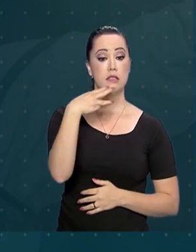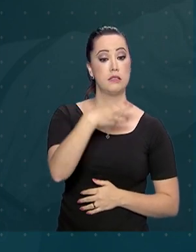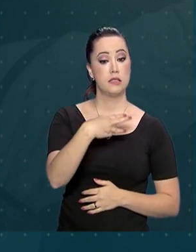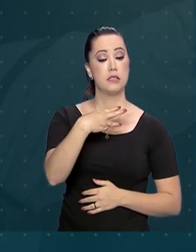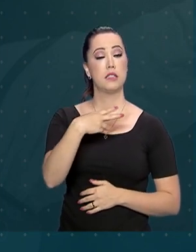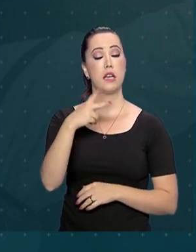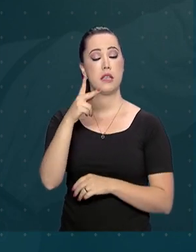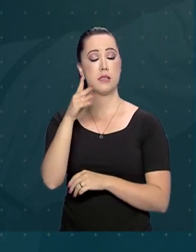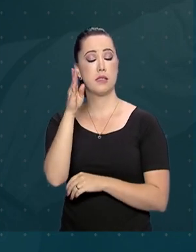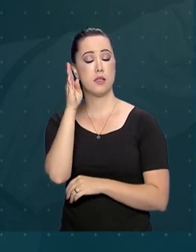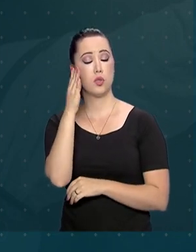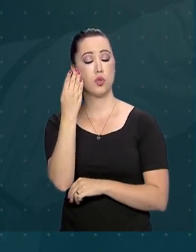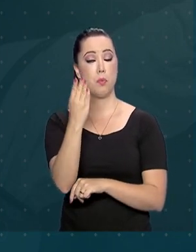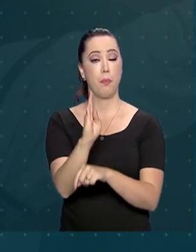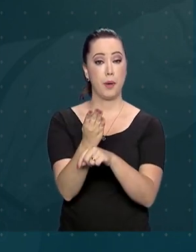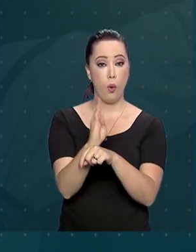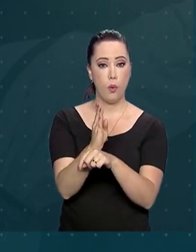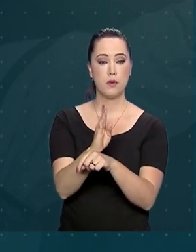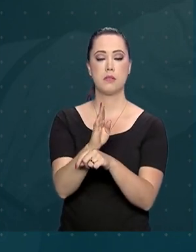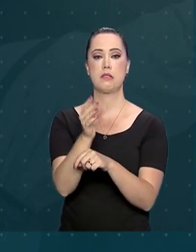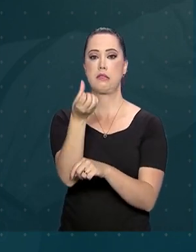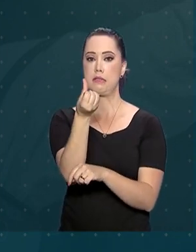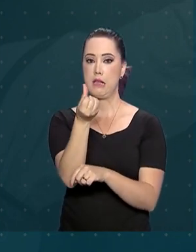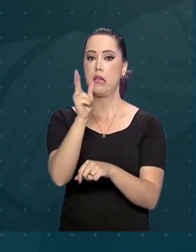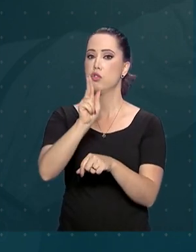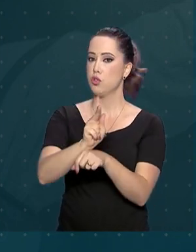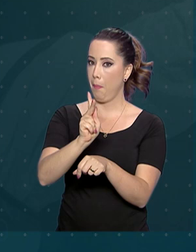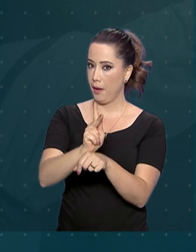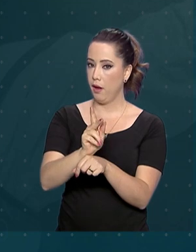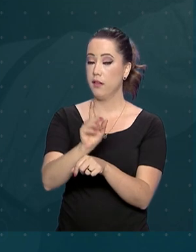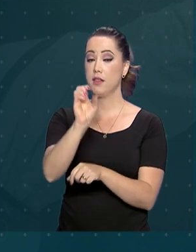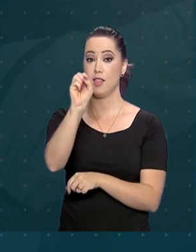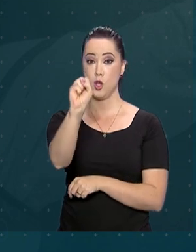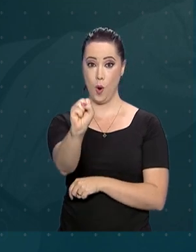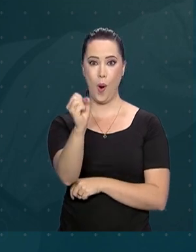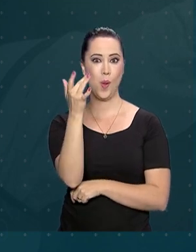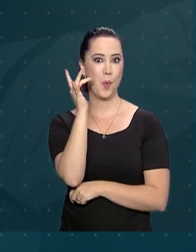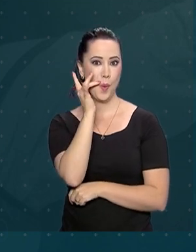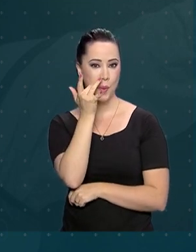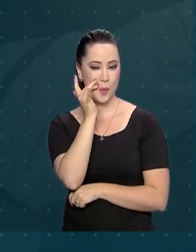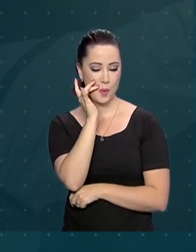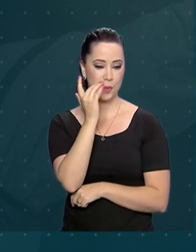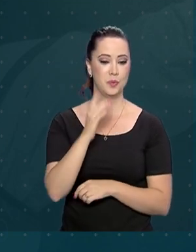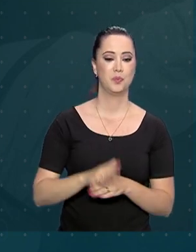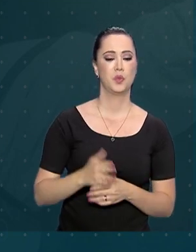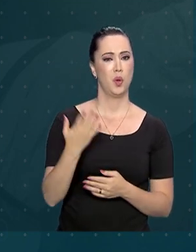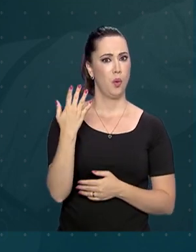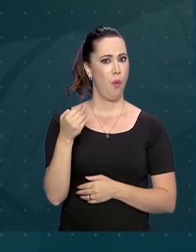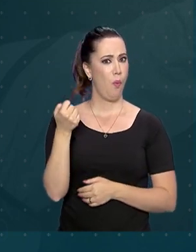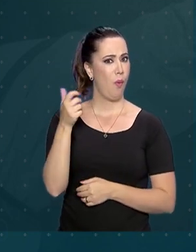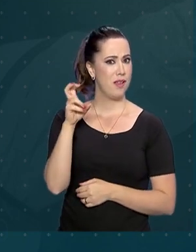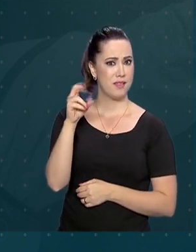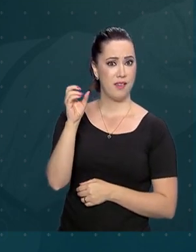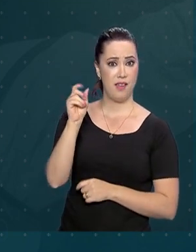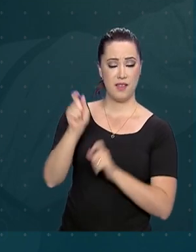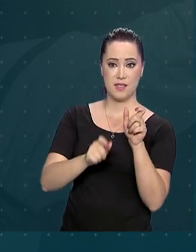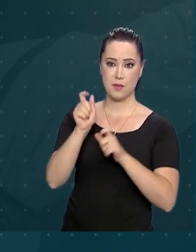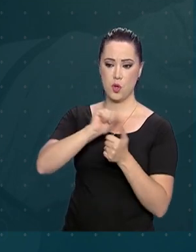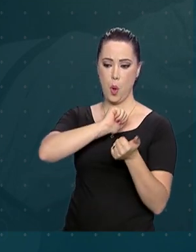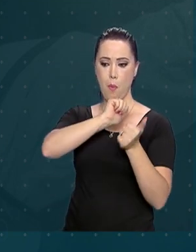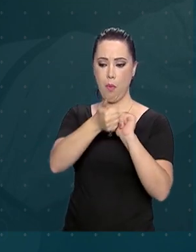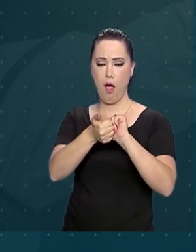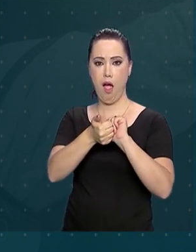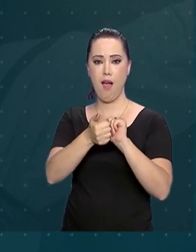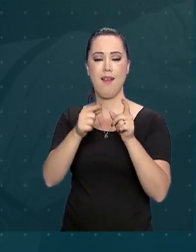de prata e 8 de ouro. A delegação brasileira tem quase 500 esportistas na disputa do Pan. E mais de 300